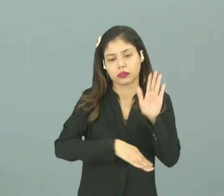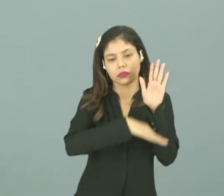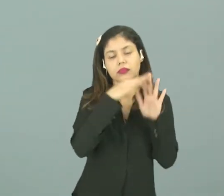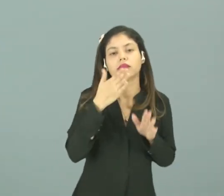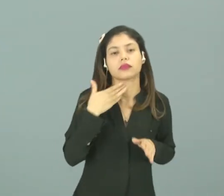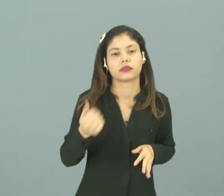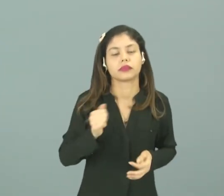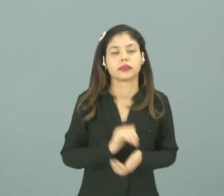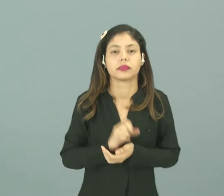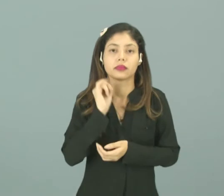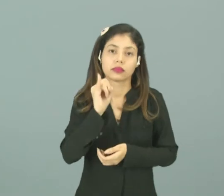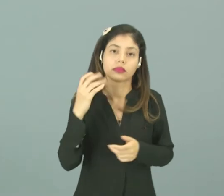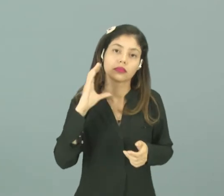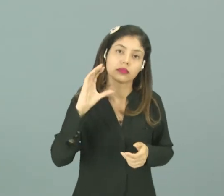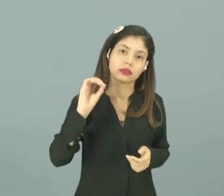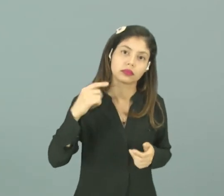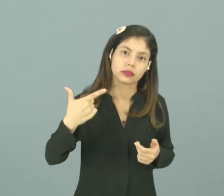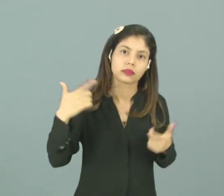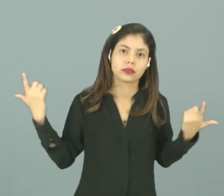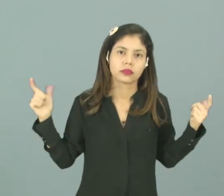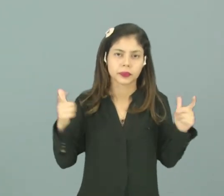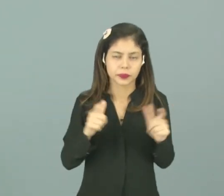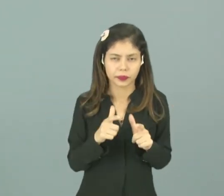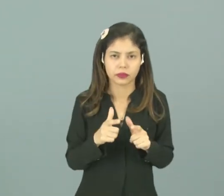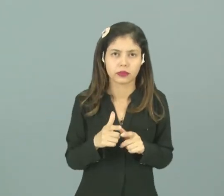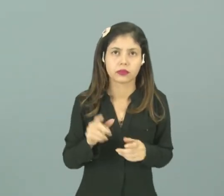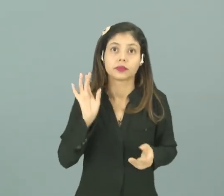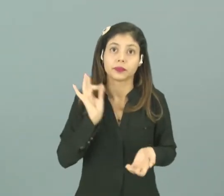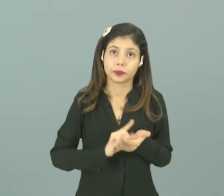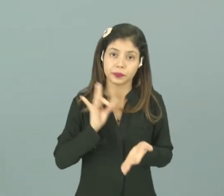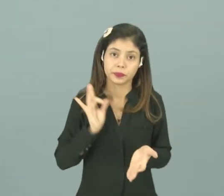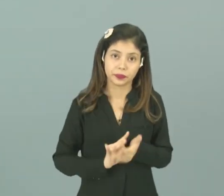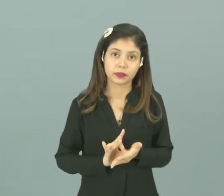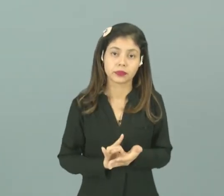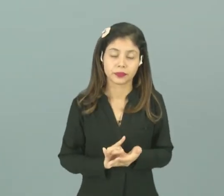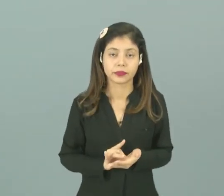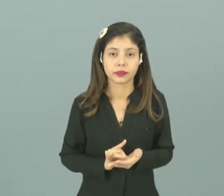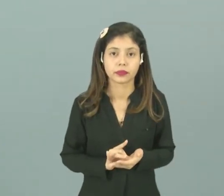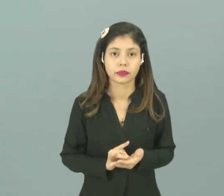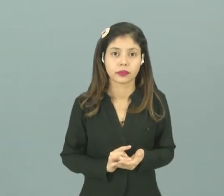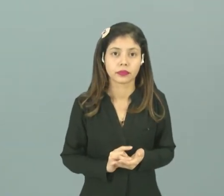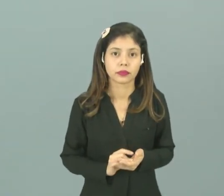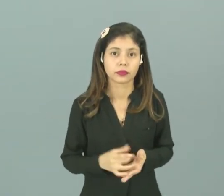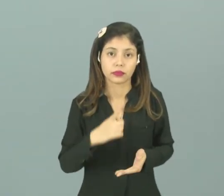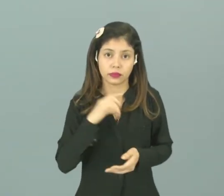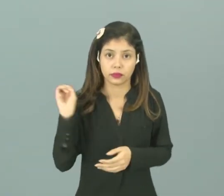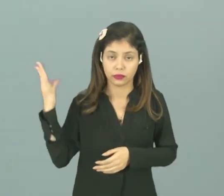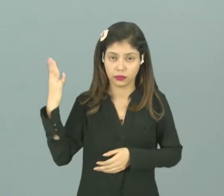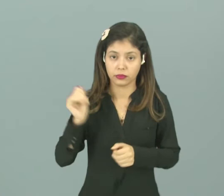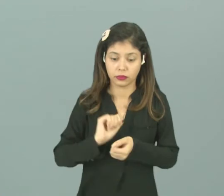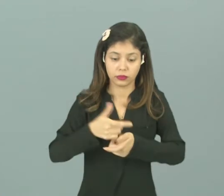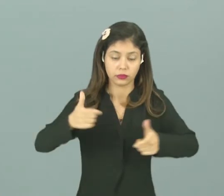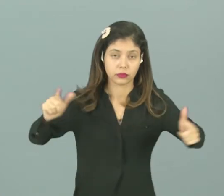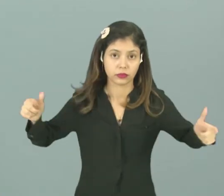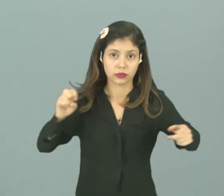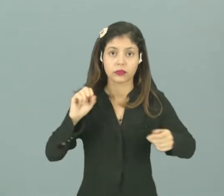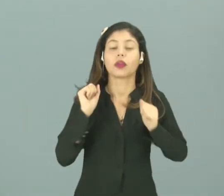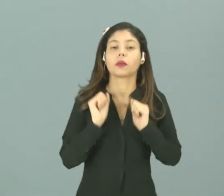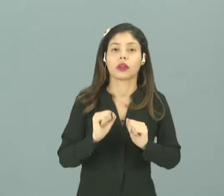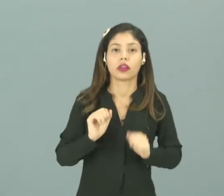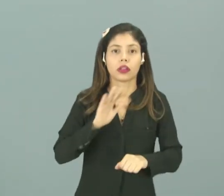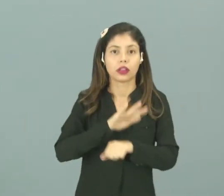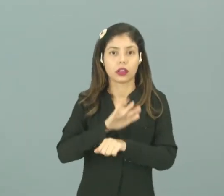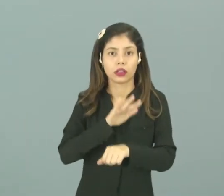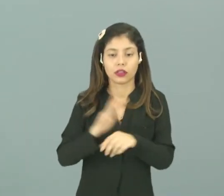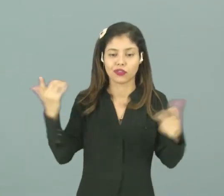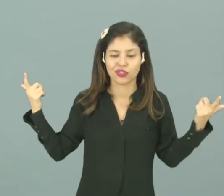prevenção. Se o CO2 fosse diminuído, na verdade, ao invés de acontecer o aumento do efeito estufa, poderia contribuir